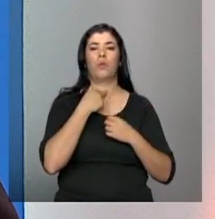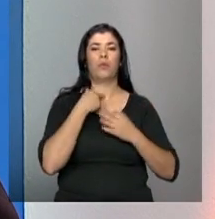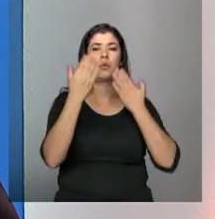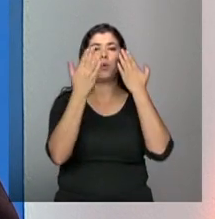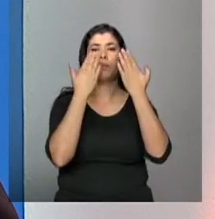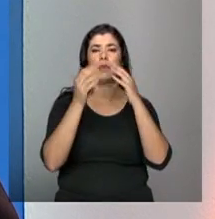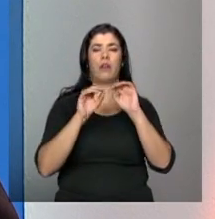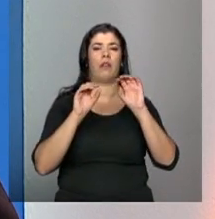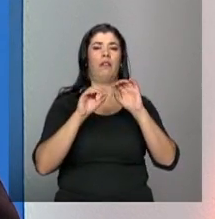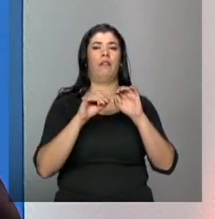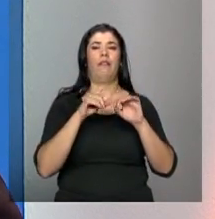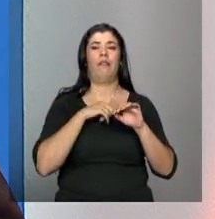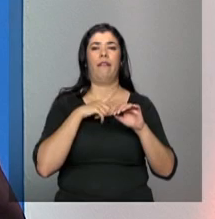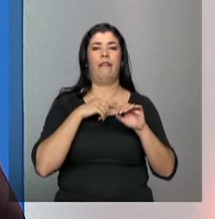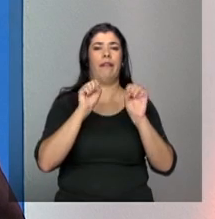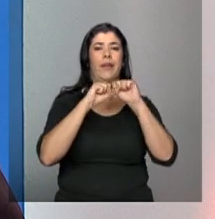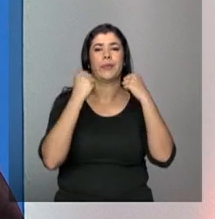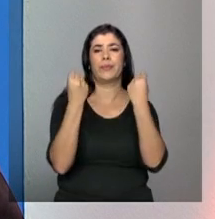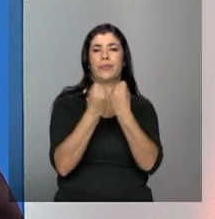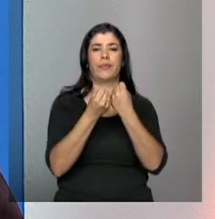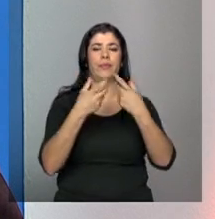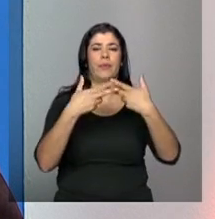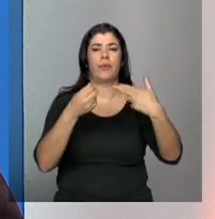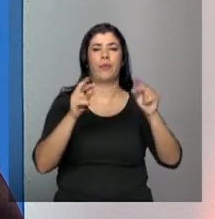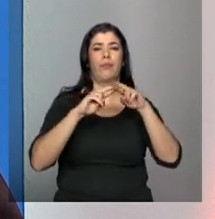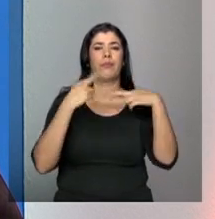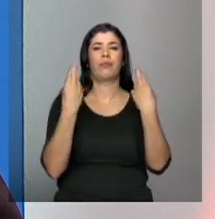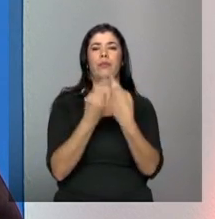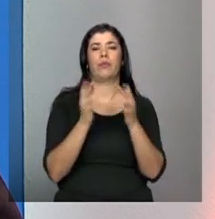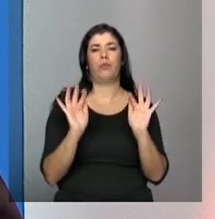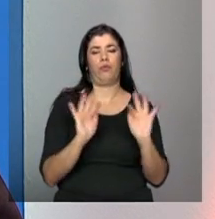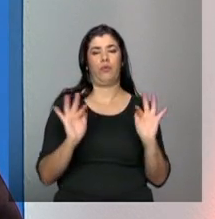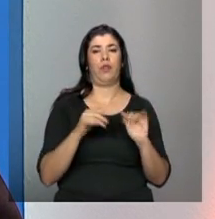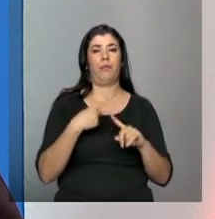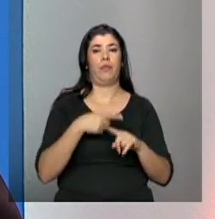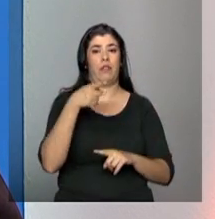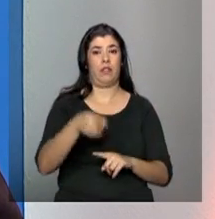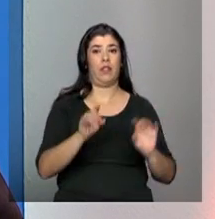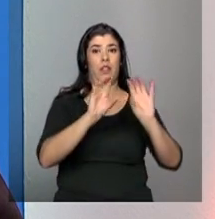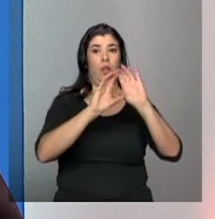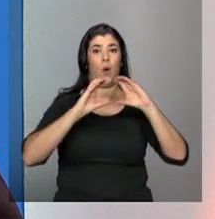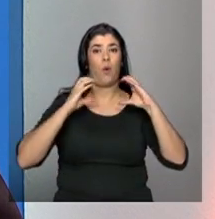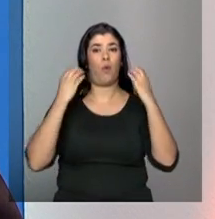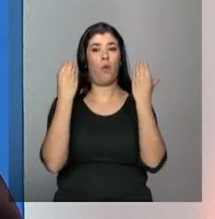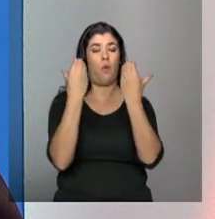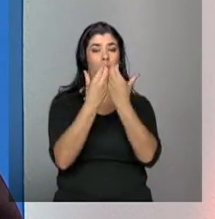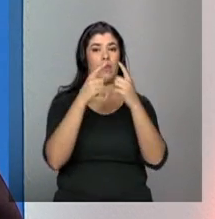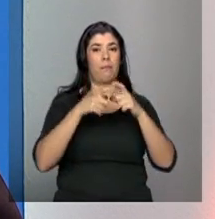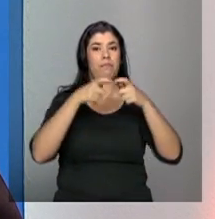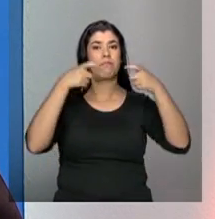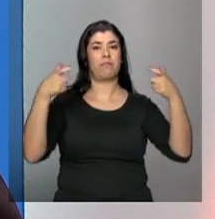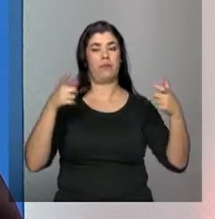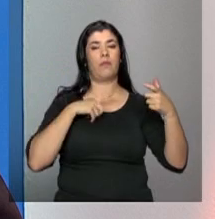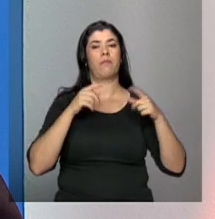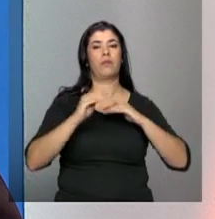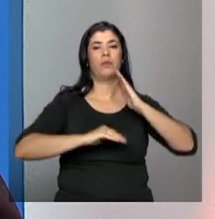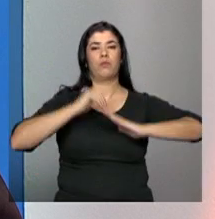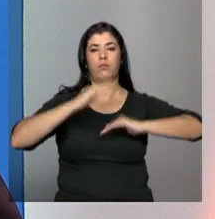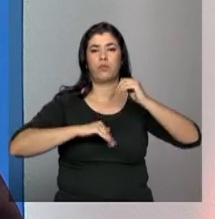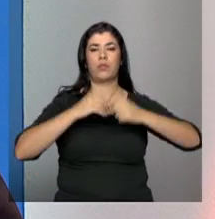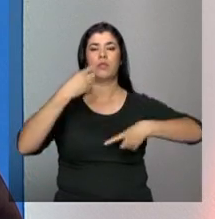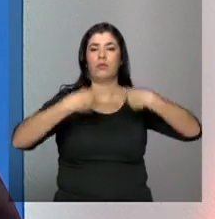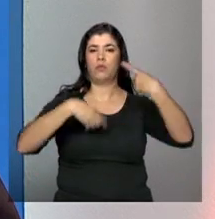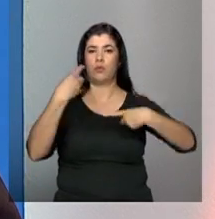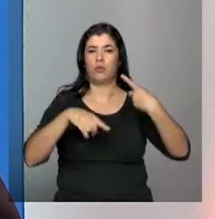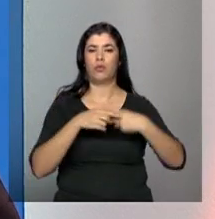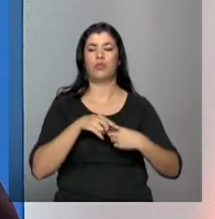como um seminário, como um simpósio, porque é dela que a gente consegue construir tudo o posto hoje na política da Assistência Social,